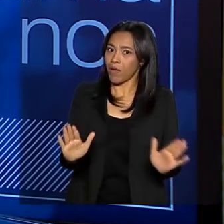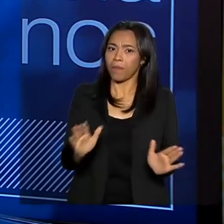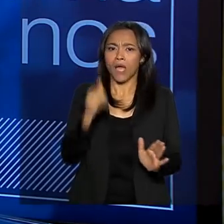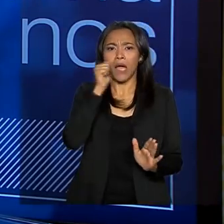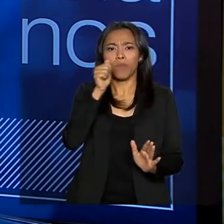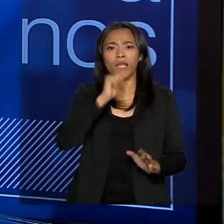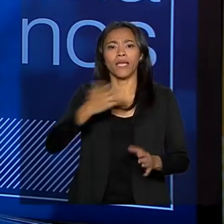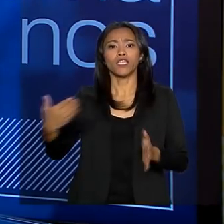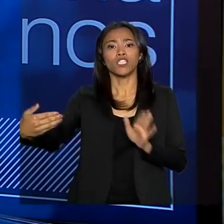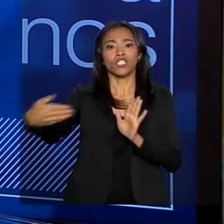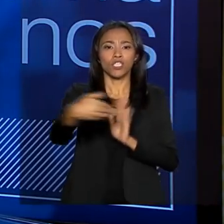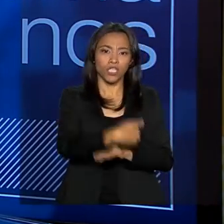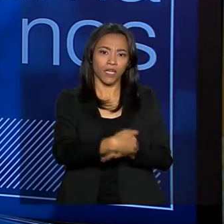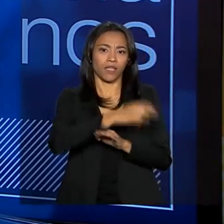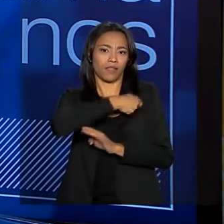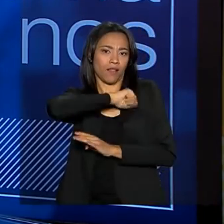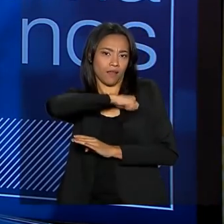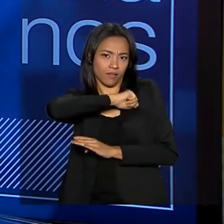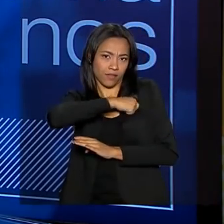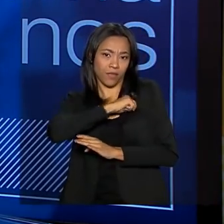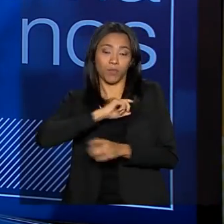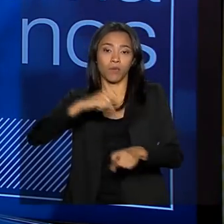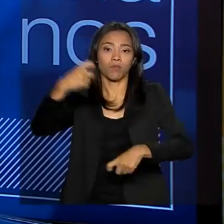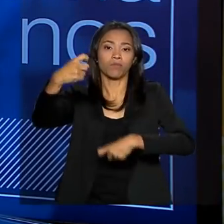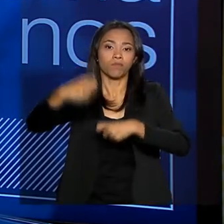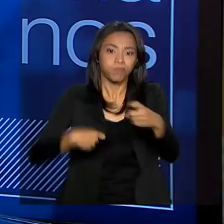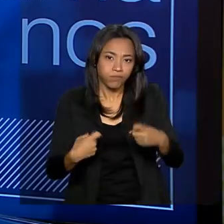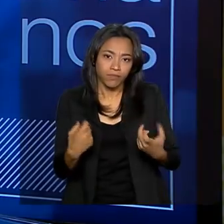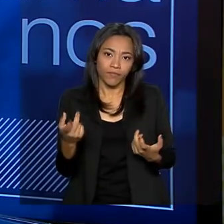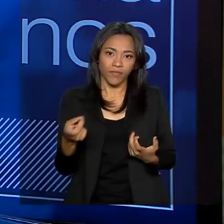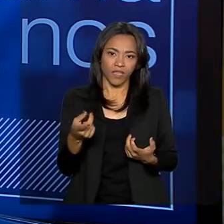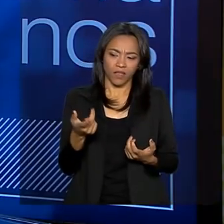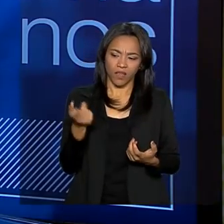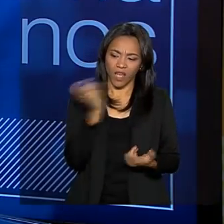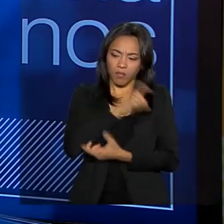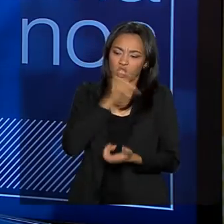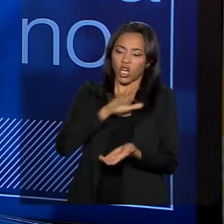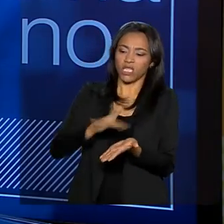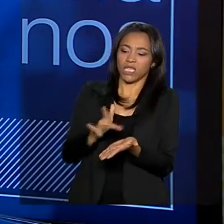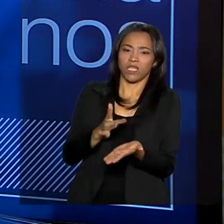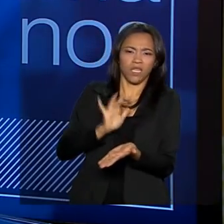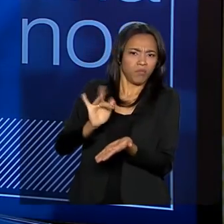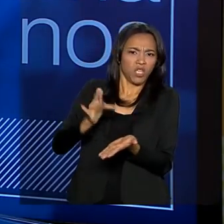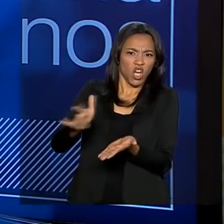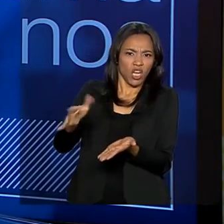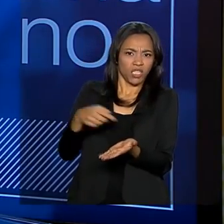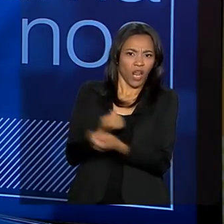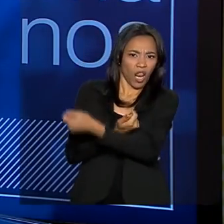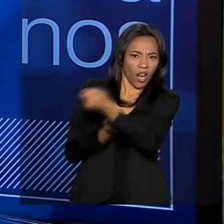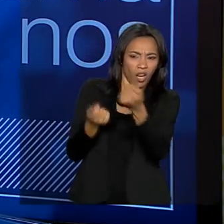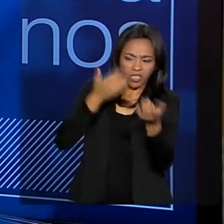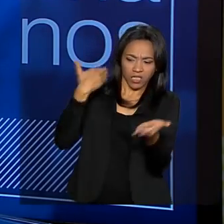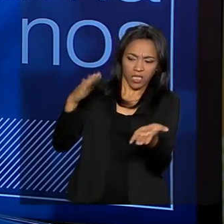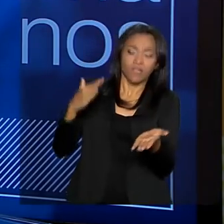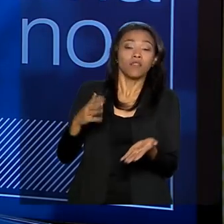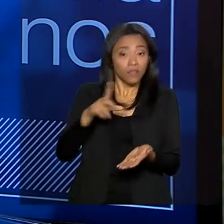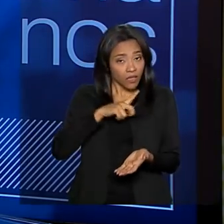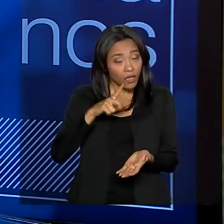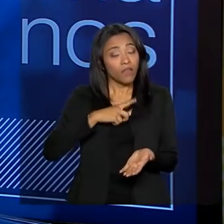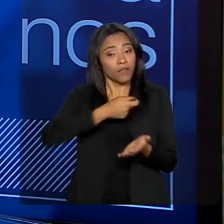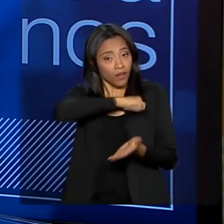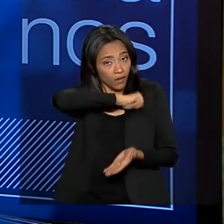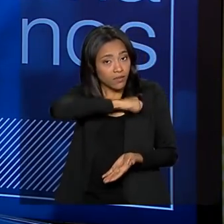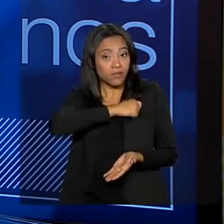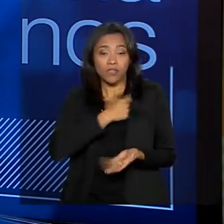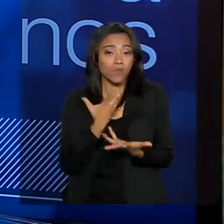delegacia para fazer ocorrência, por exemplo, de um estupro na rua. A cigana é mentirosa, enganadora e trapaceira. A gente já soube de delegacias que não fizeram